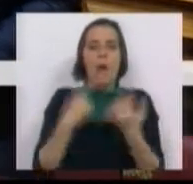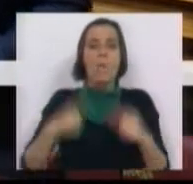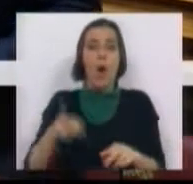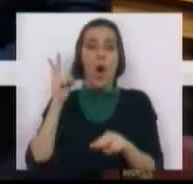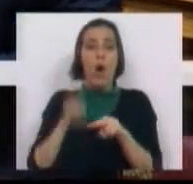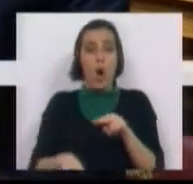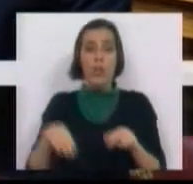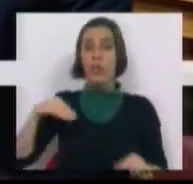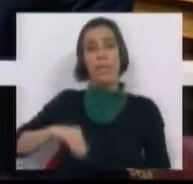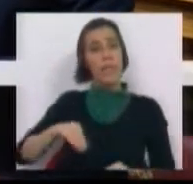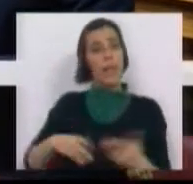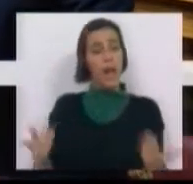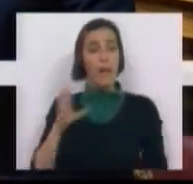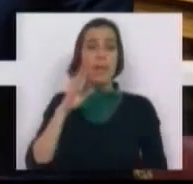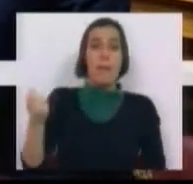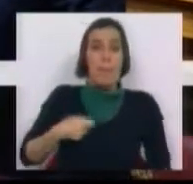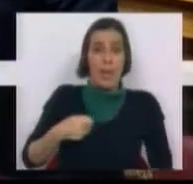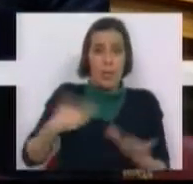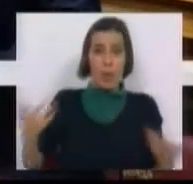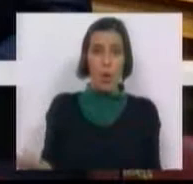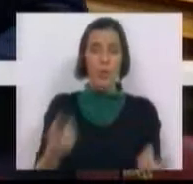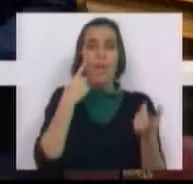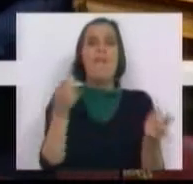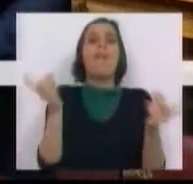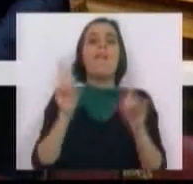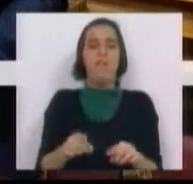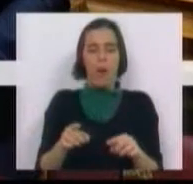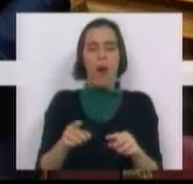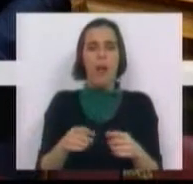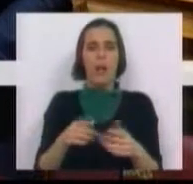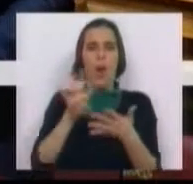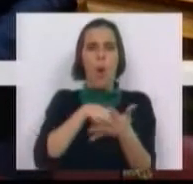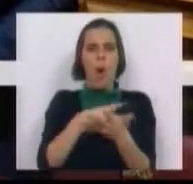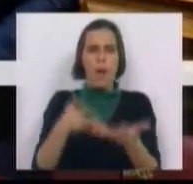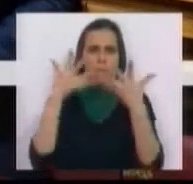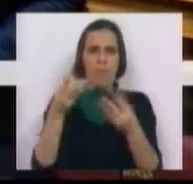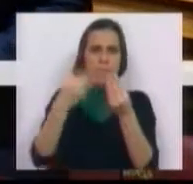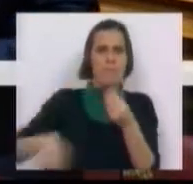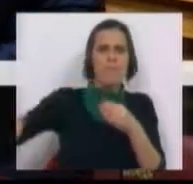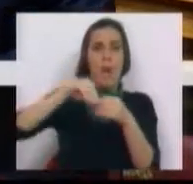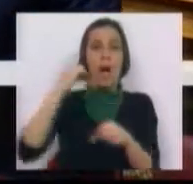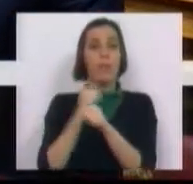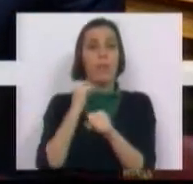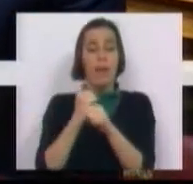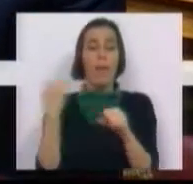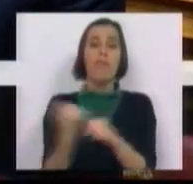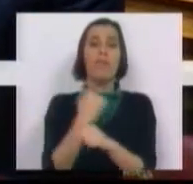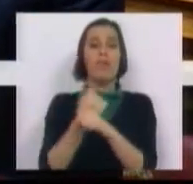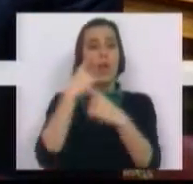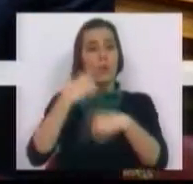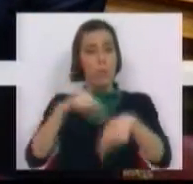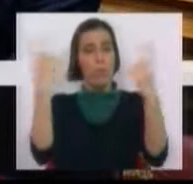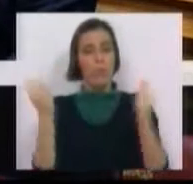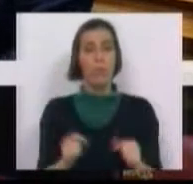cortes nos salários, pensões e regresso a cargas horárias adicionais para os funcionários